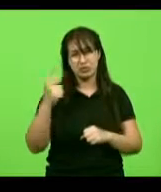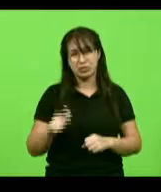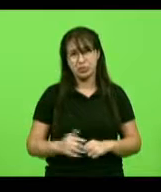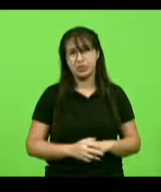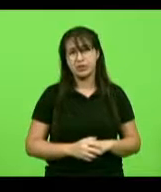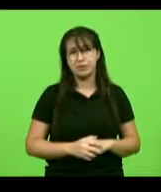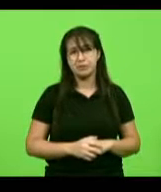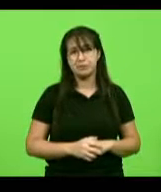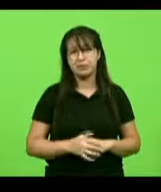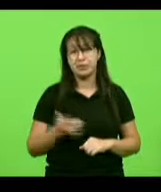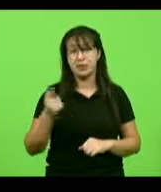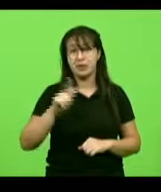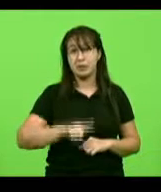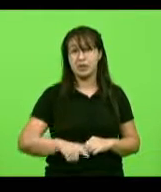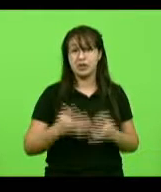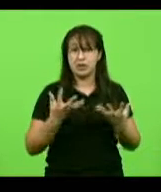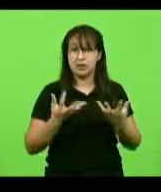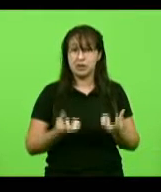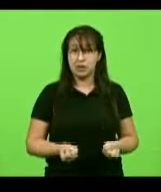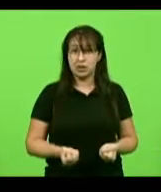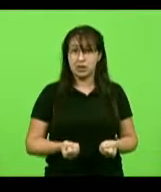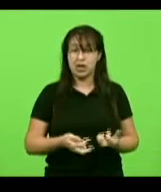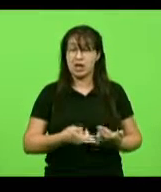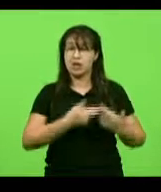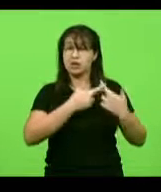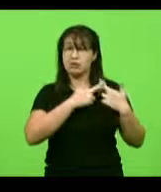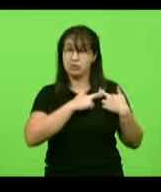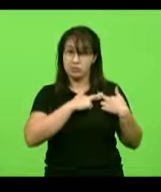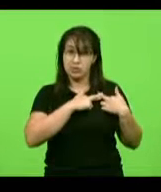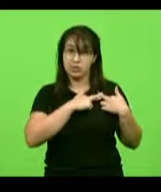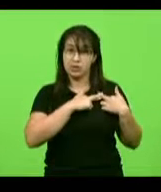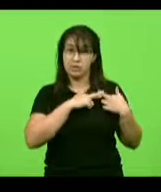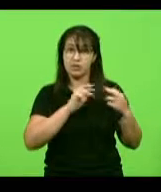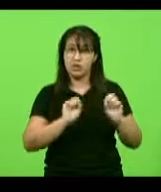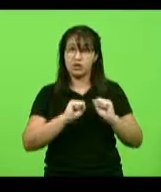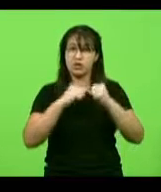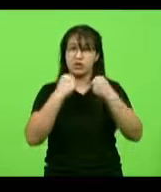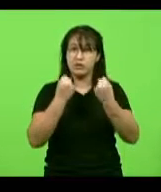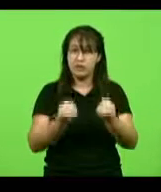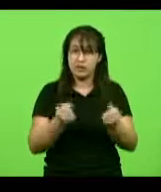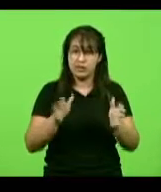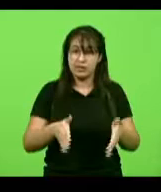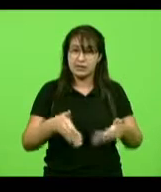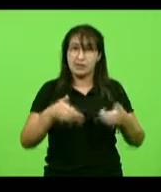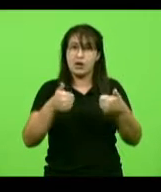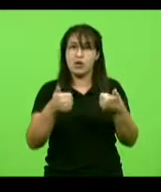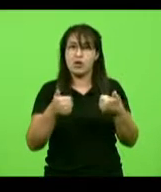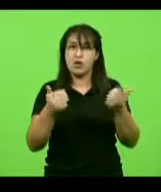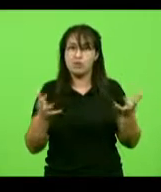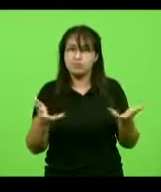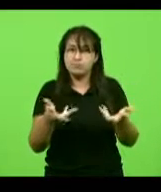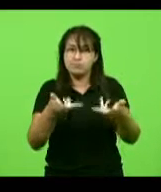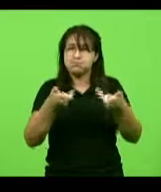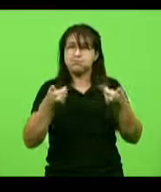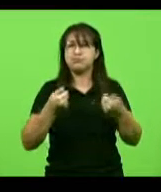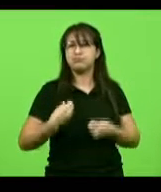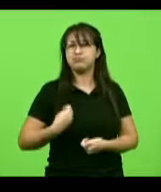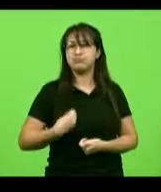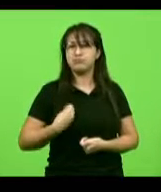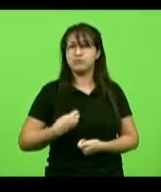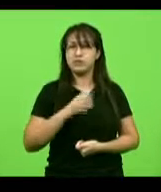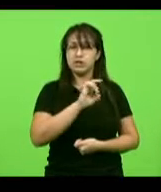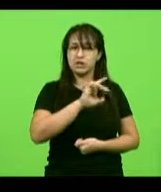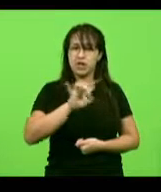protagonismo também na defesa e na busca da melhoria da qualidade de vida das pessoas. Por isso que eu tenho